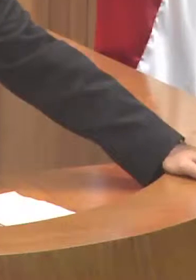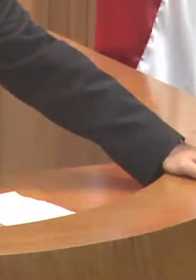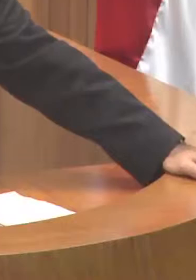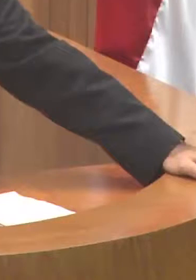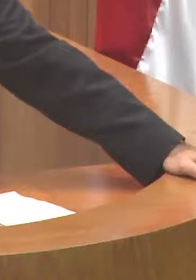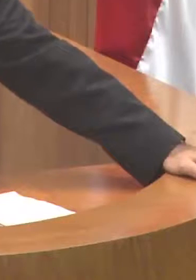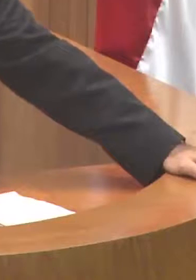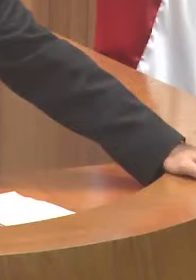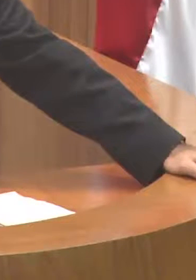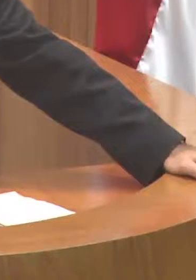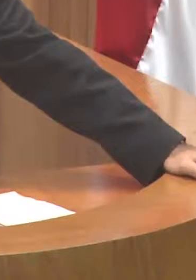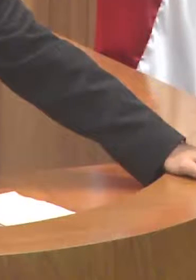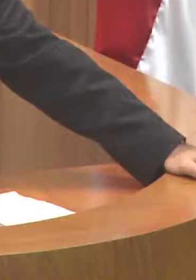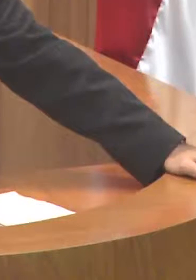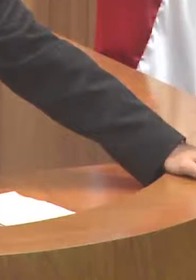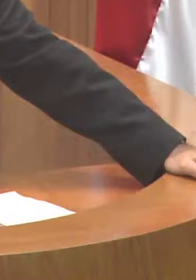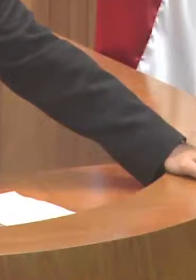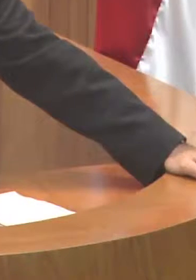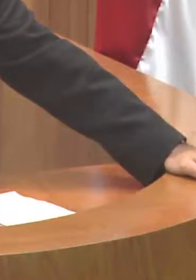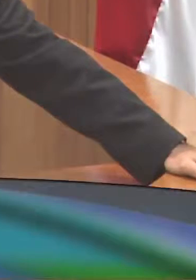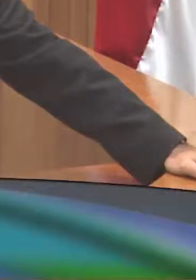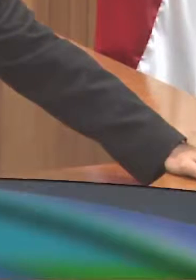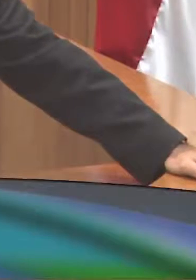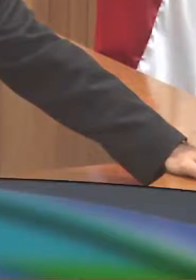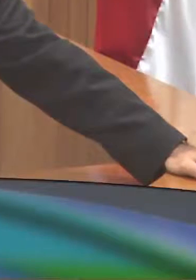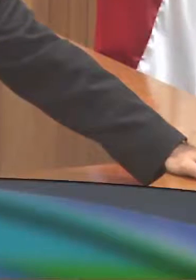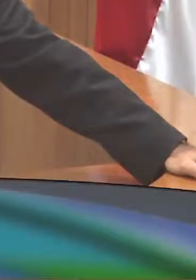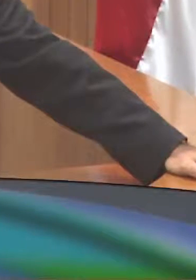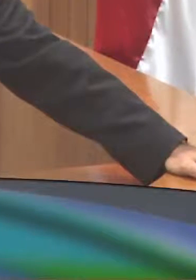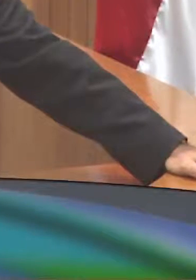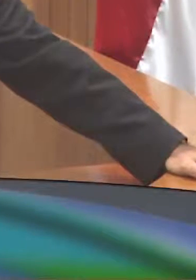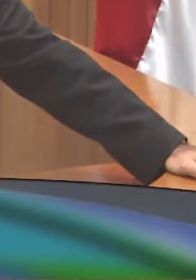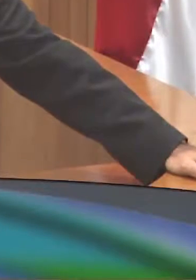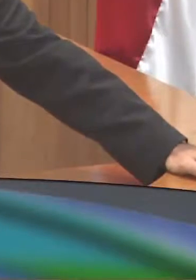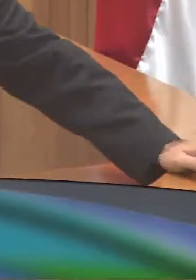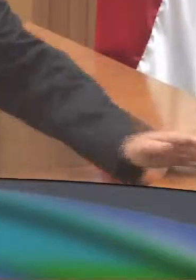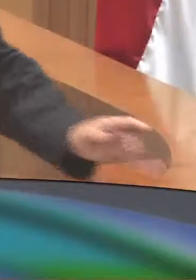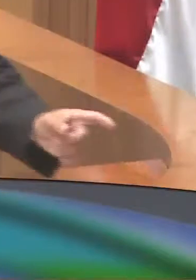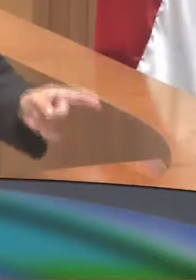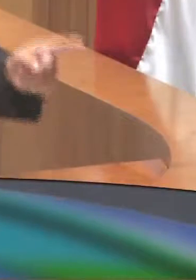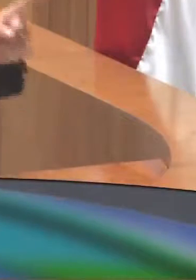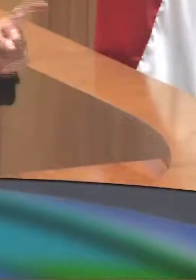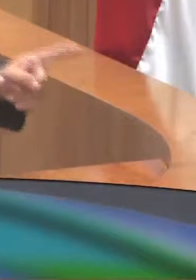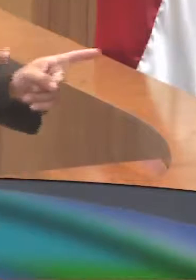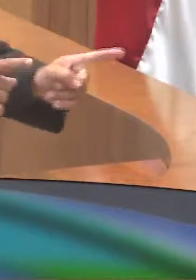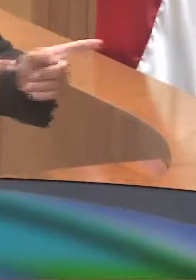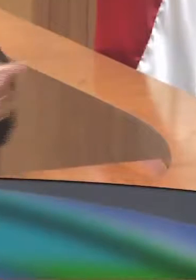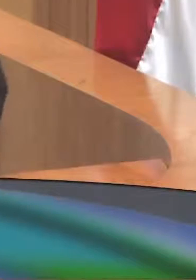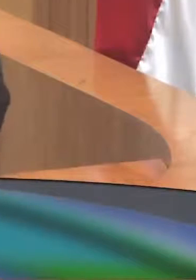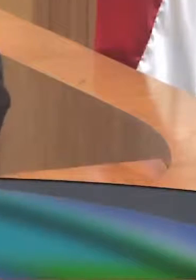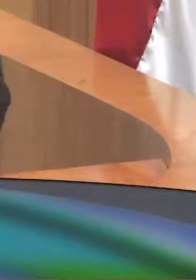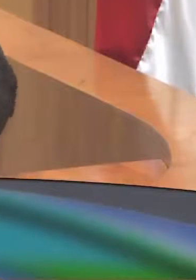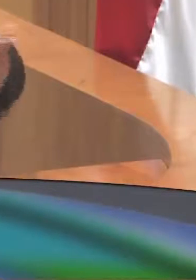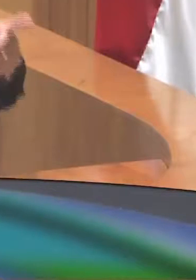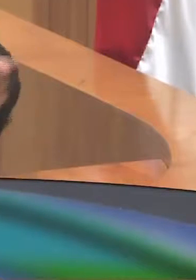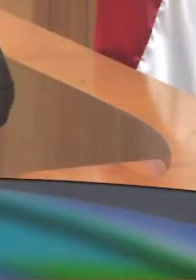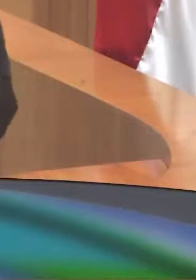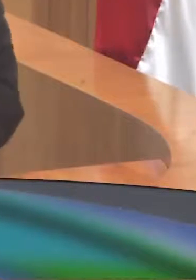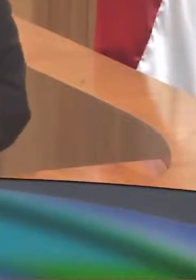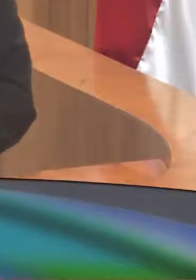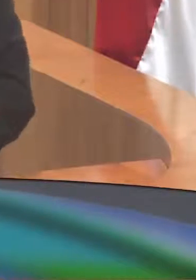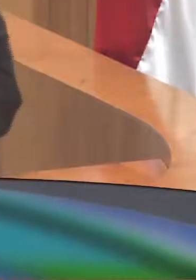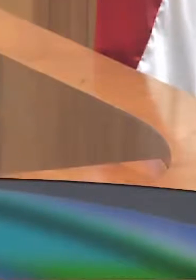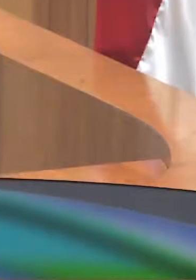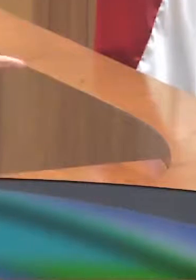preciso quando falo o seguinte, vamos acabar com esse discursozinho de balela, que aqui todo mundo agora está elogiando a polícia militar que deve ser